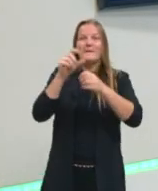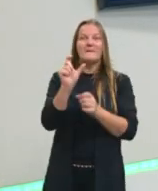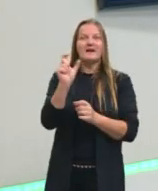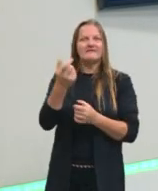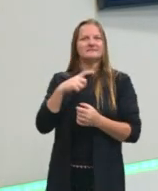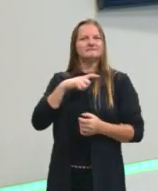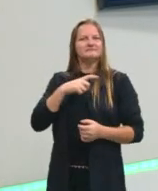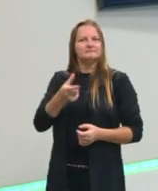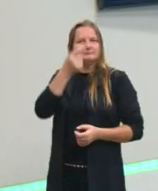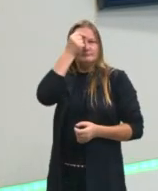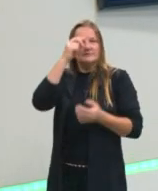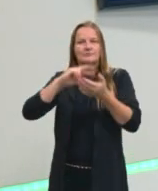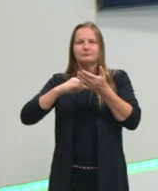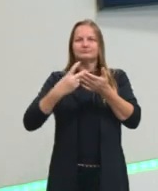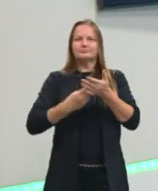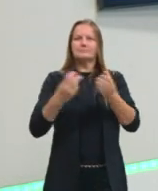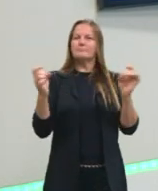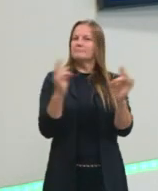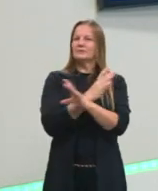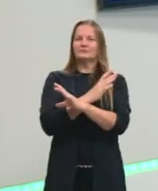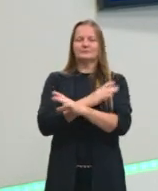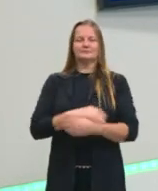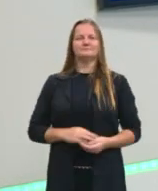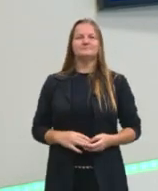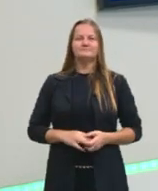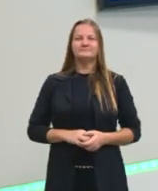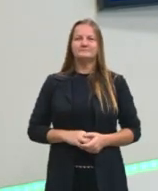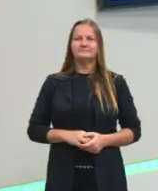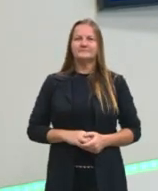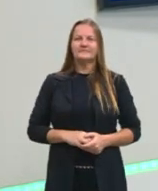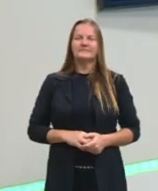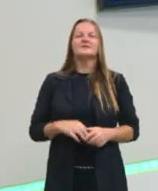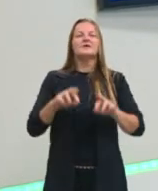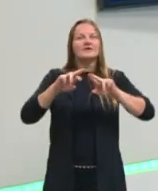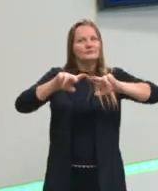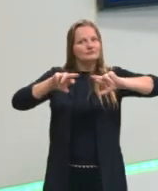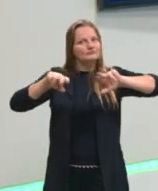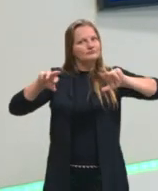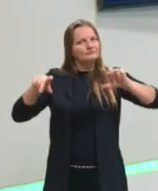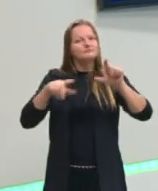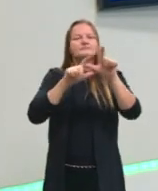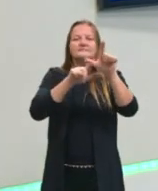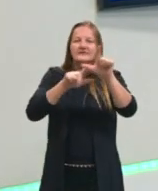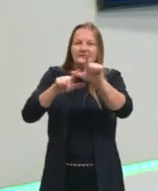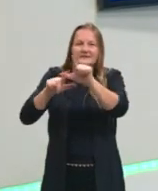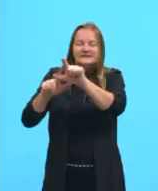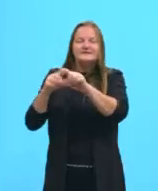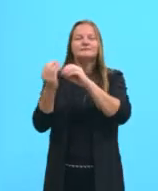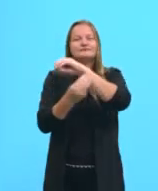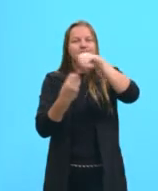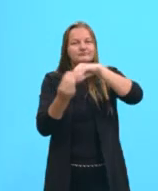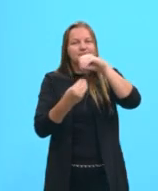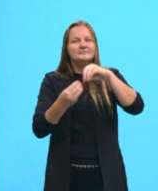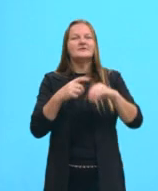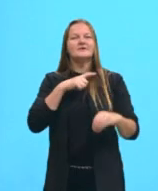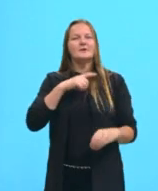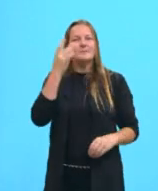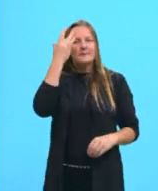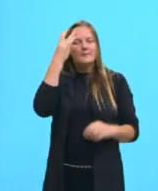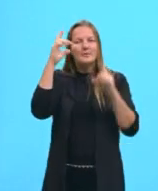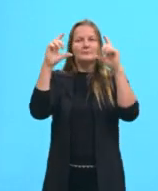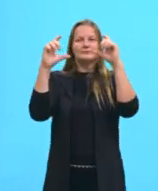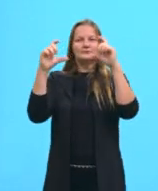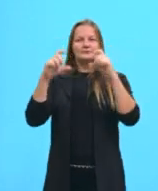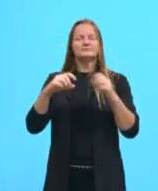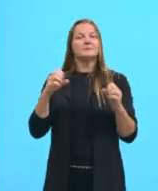ali o significado dela. Então aqui, apesar das letras estarem embaralhadas, a gente tem essa memória fotográfica